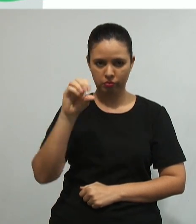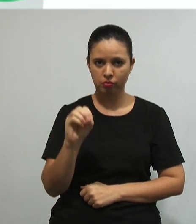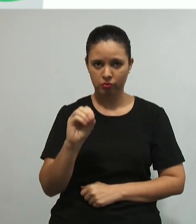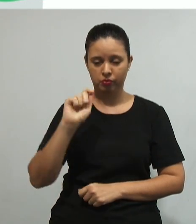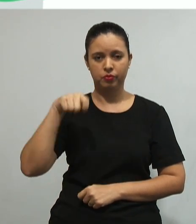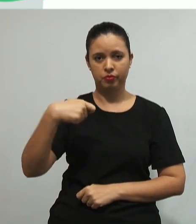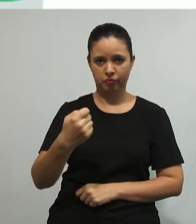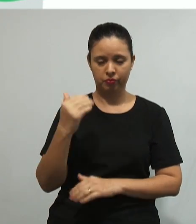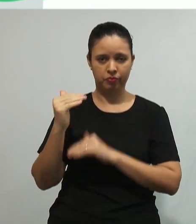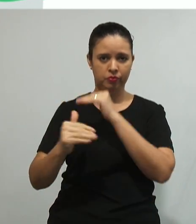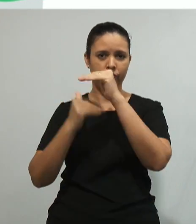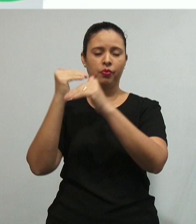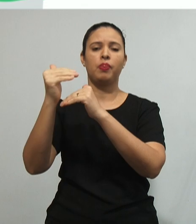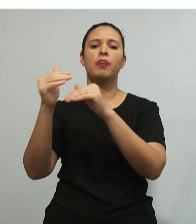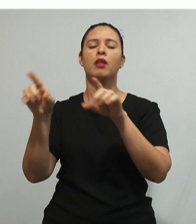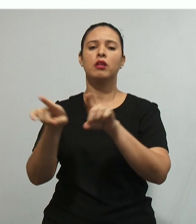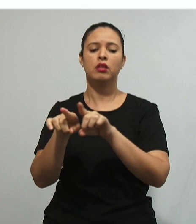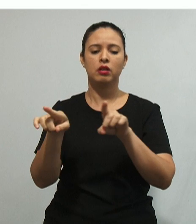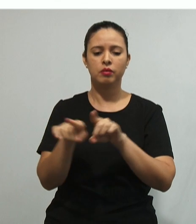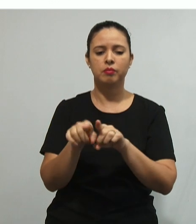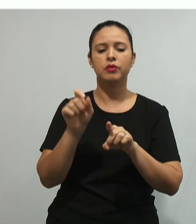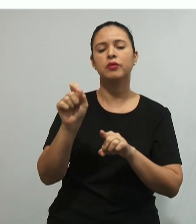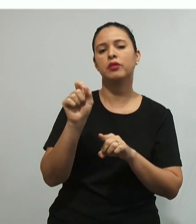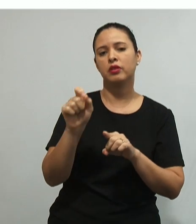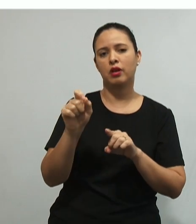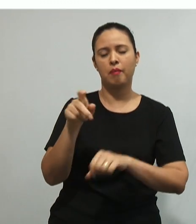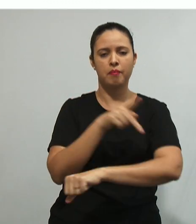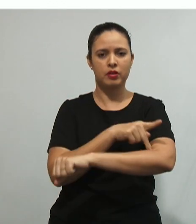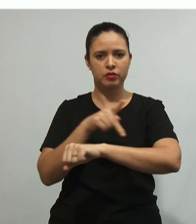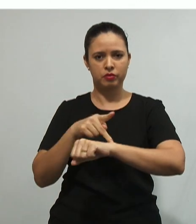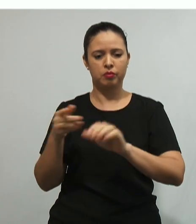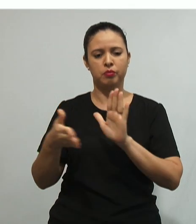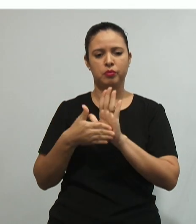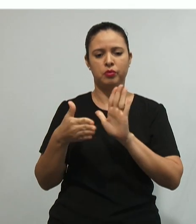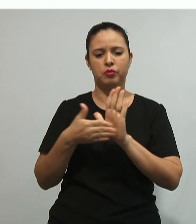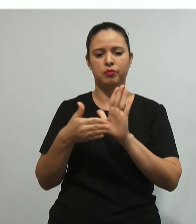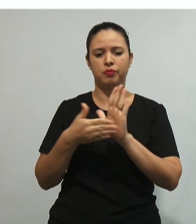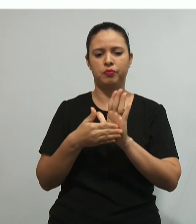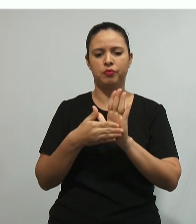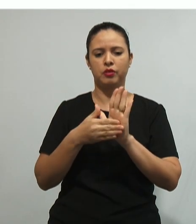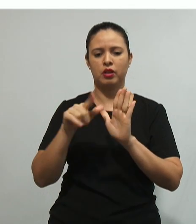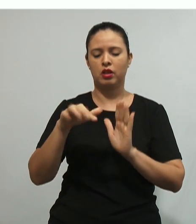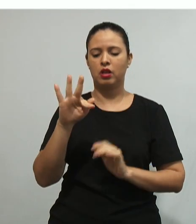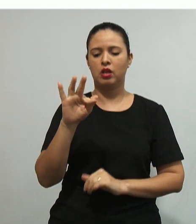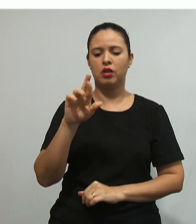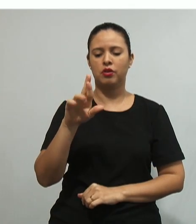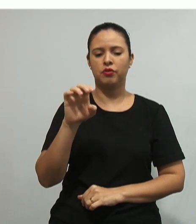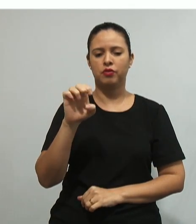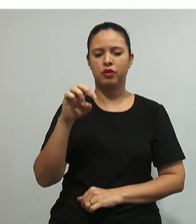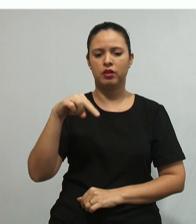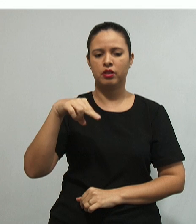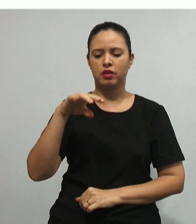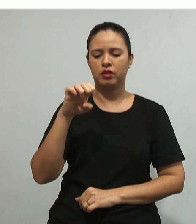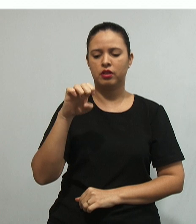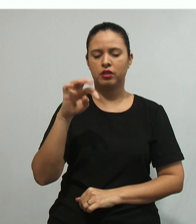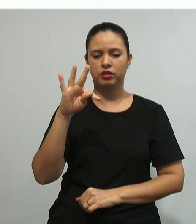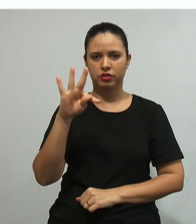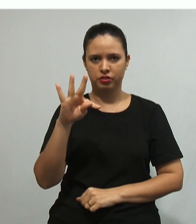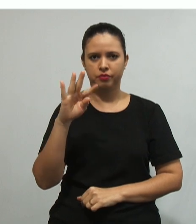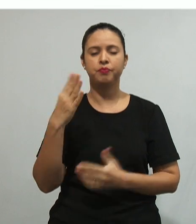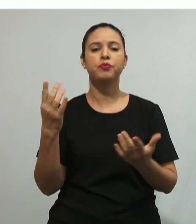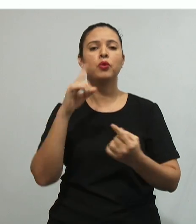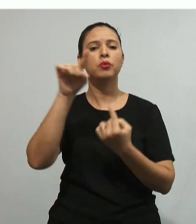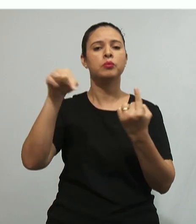pedagogia proposta por Frenet. Bem, qual é o objetivo da nossa aula de hoje? Eu espero que ao final